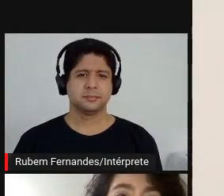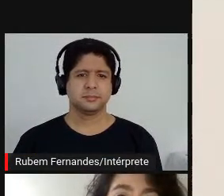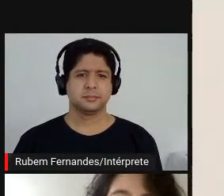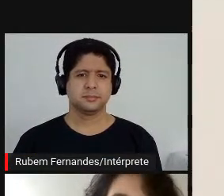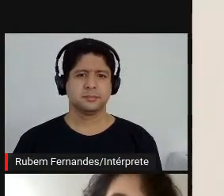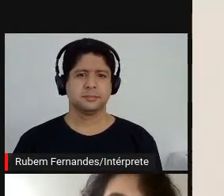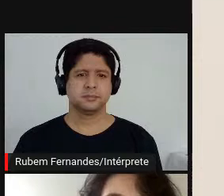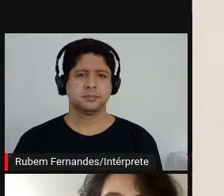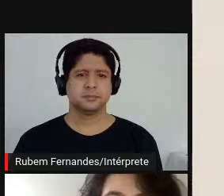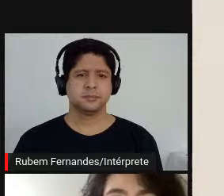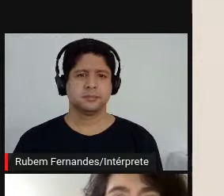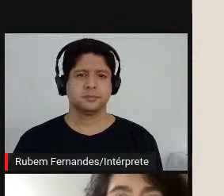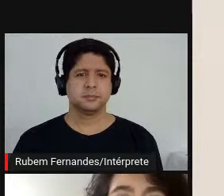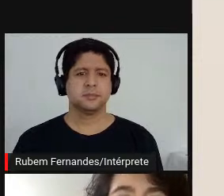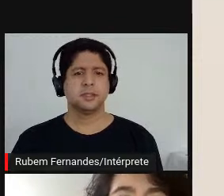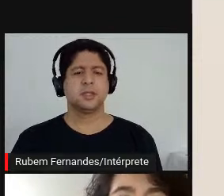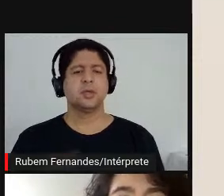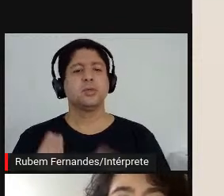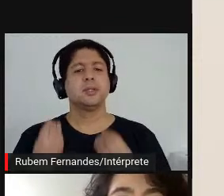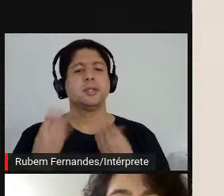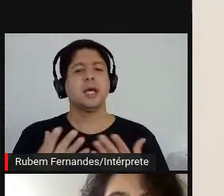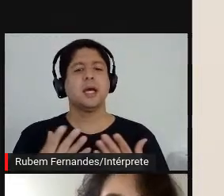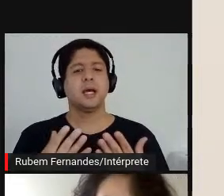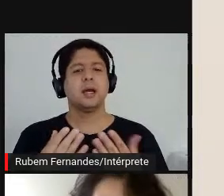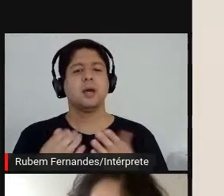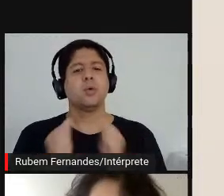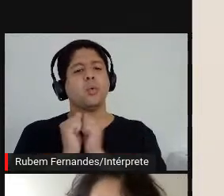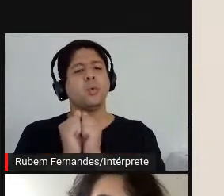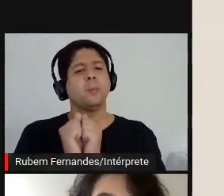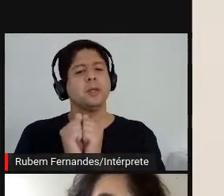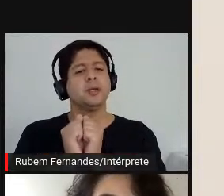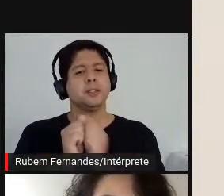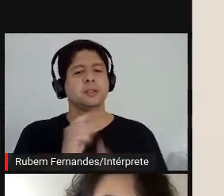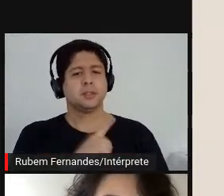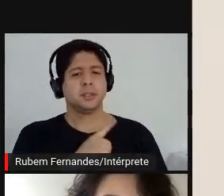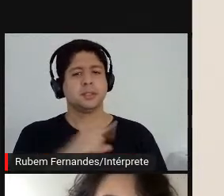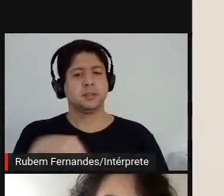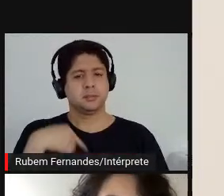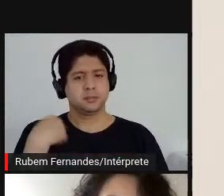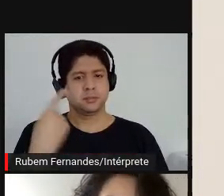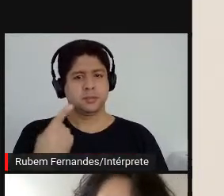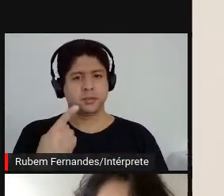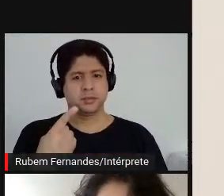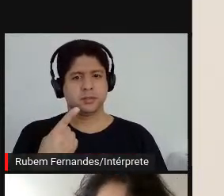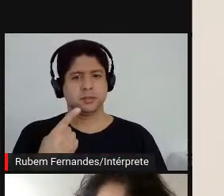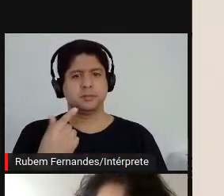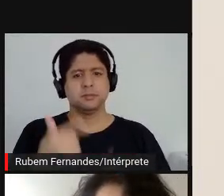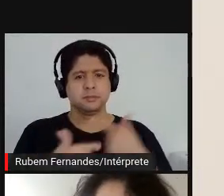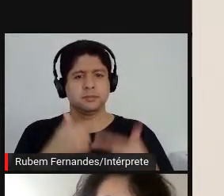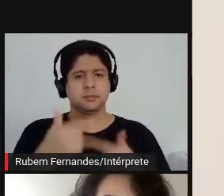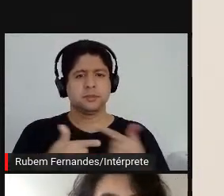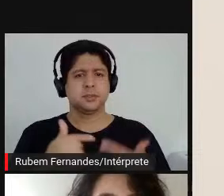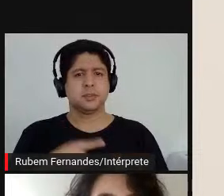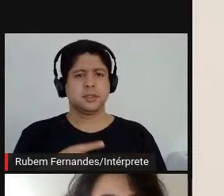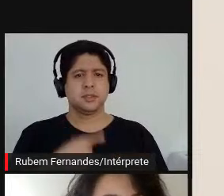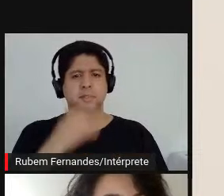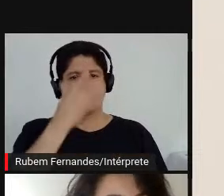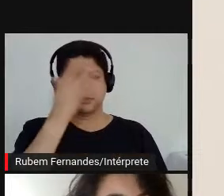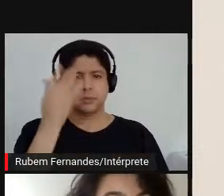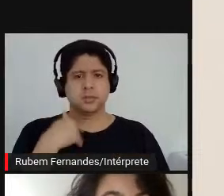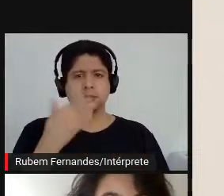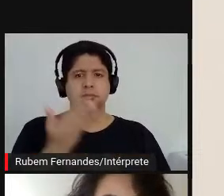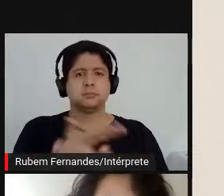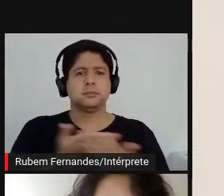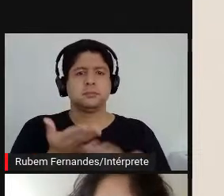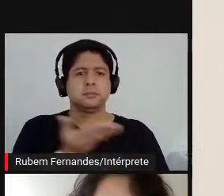Que é o Ofereço Companhia. Esse é um trabalho que eu fiz logo depois do Éter. E os dois têm muita relação, assim.